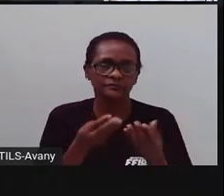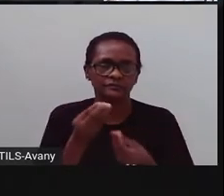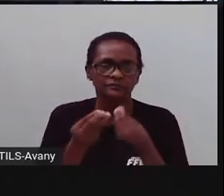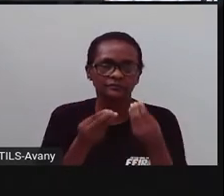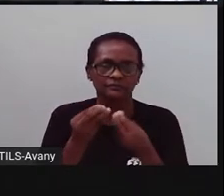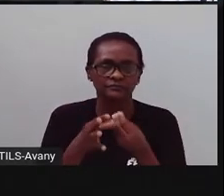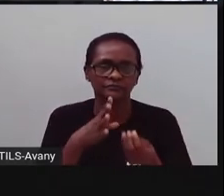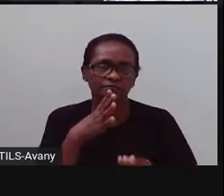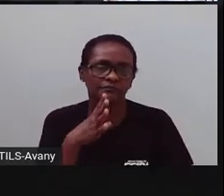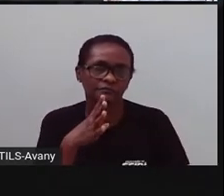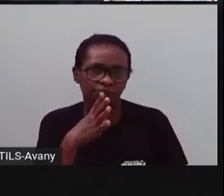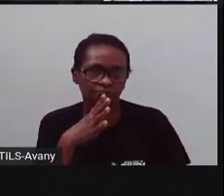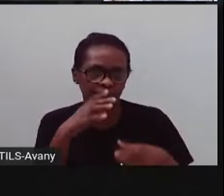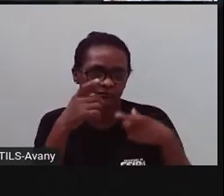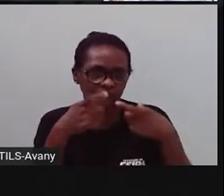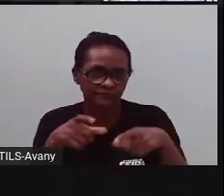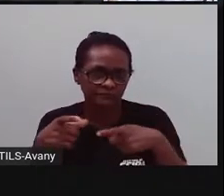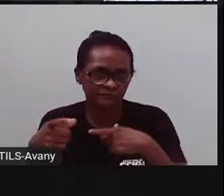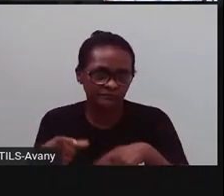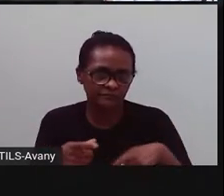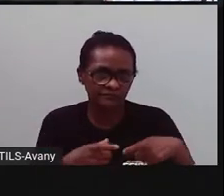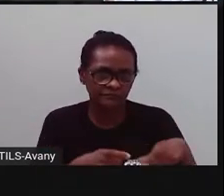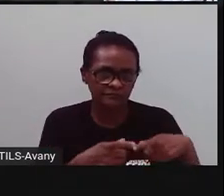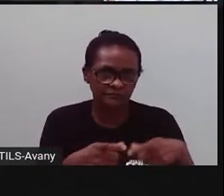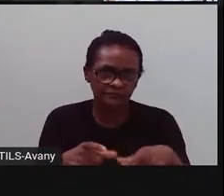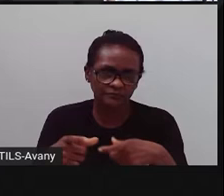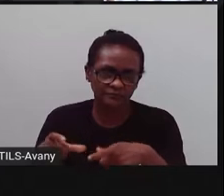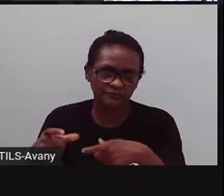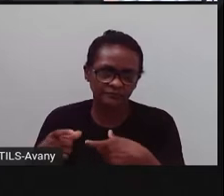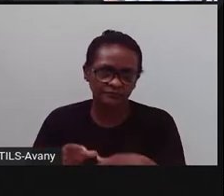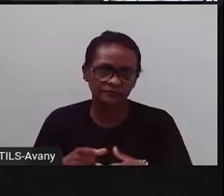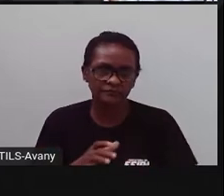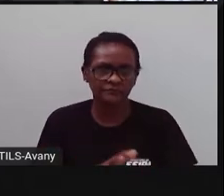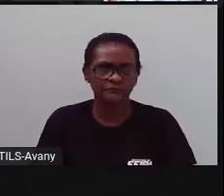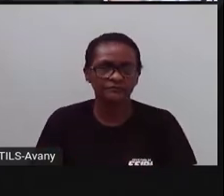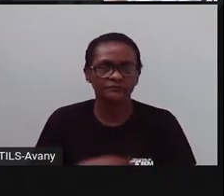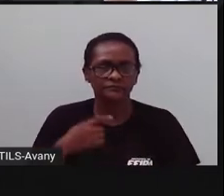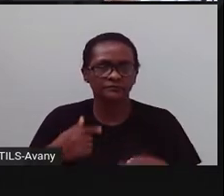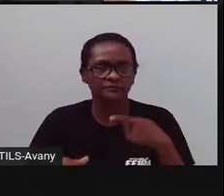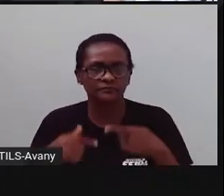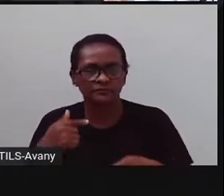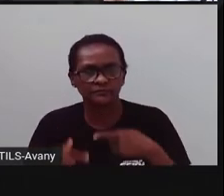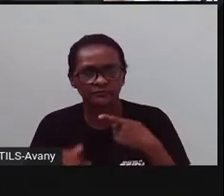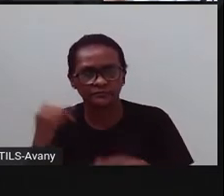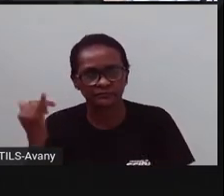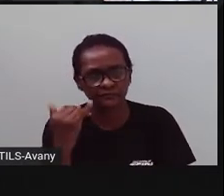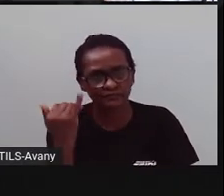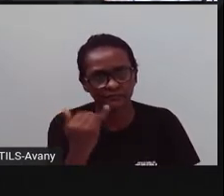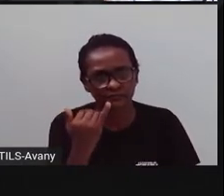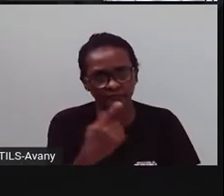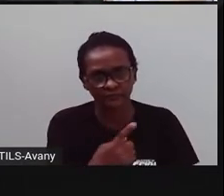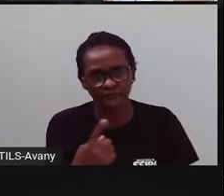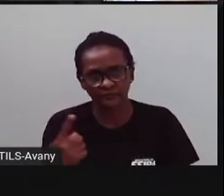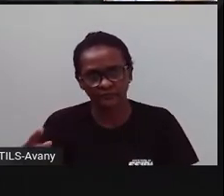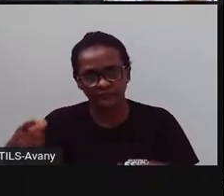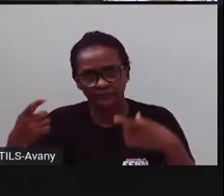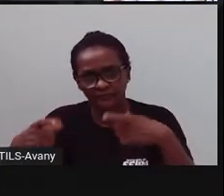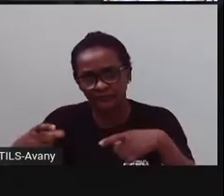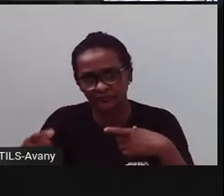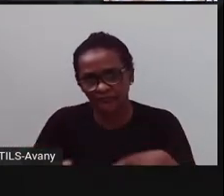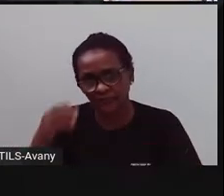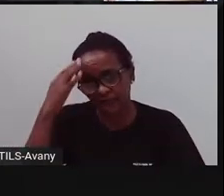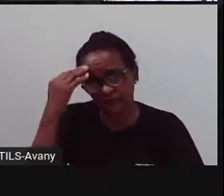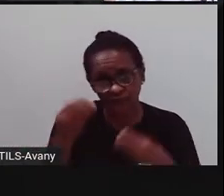alguns locais de nossa cidade, né? E também discutir um pouco da importância de cada um desses lugares, né? E saber também,